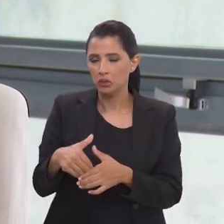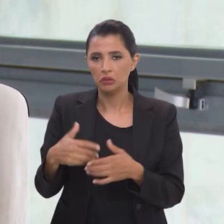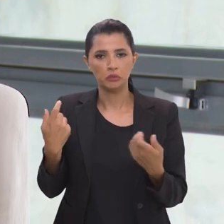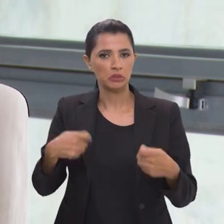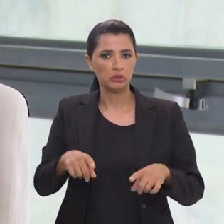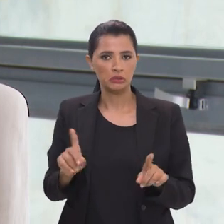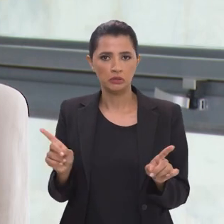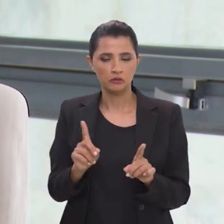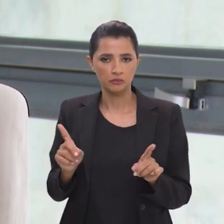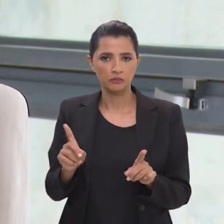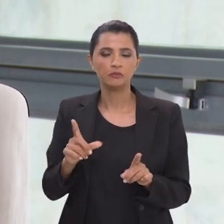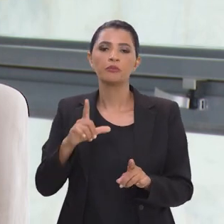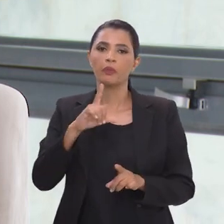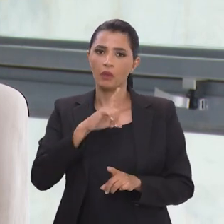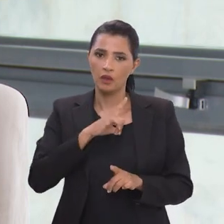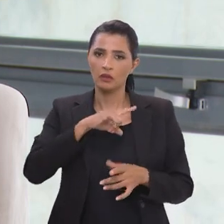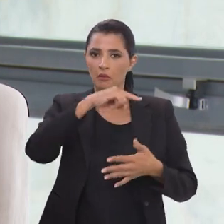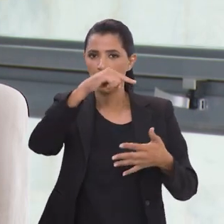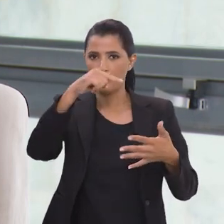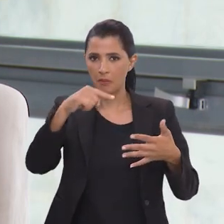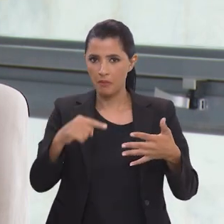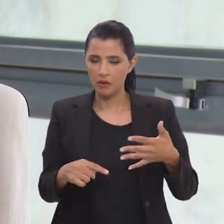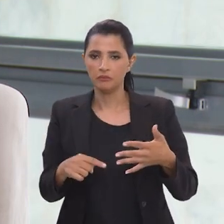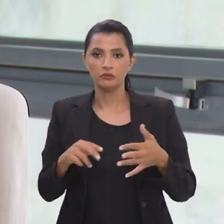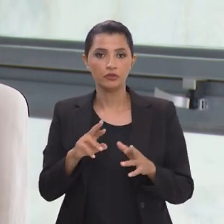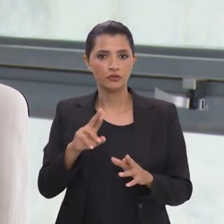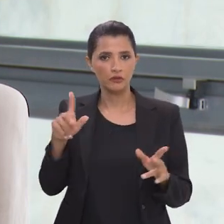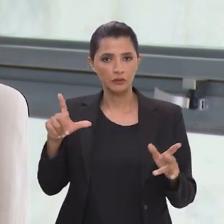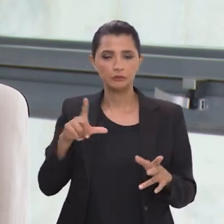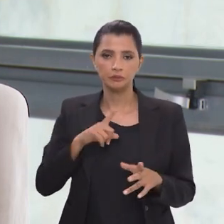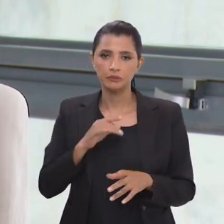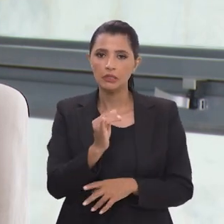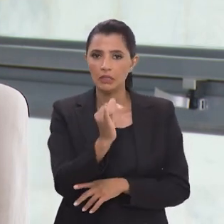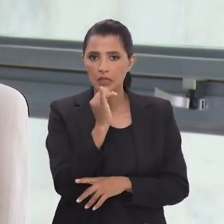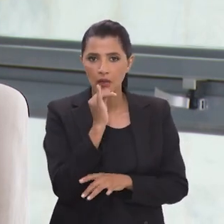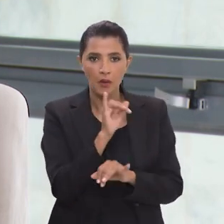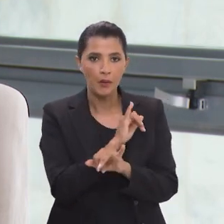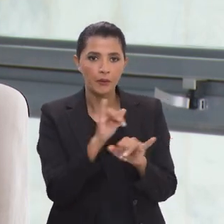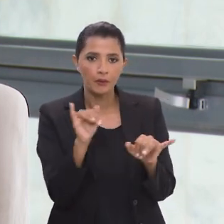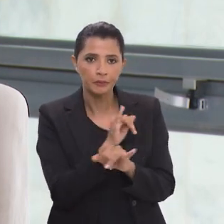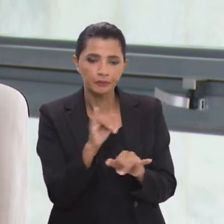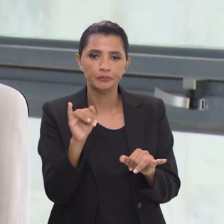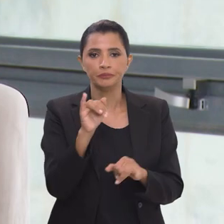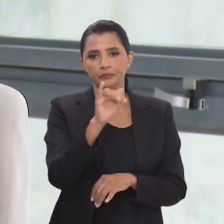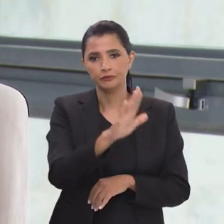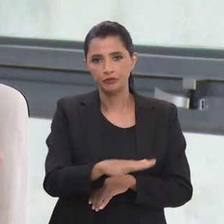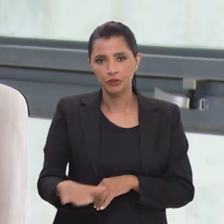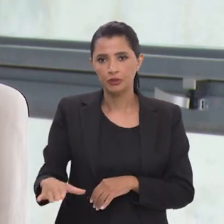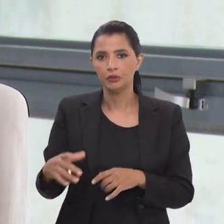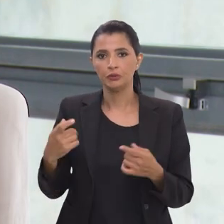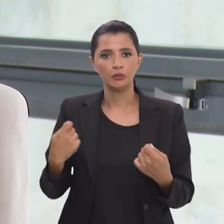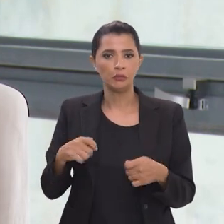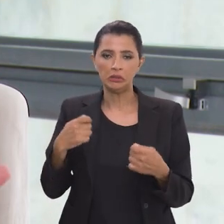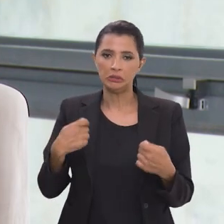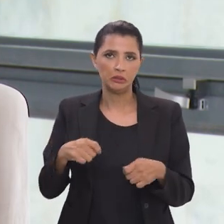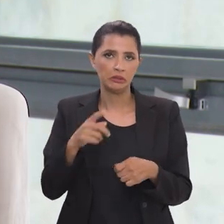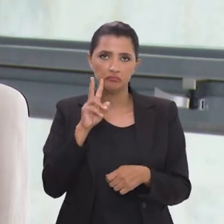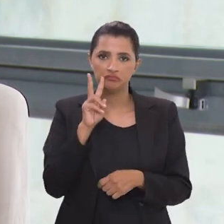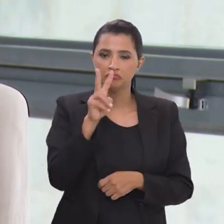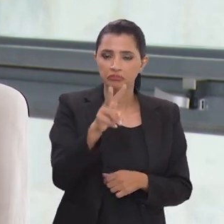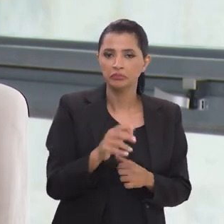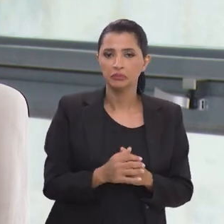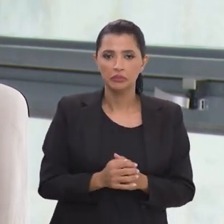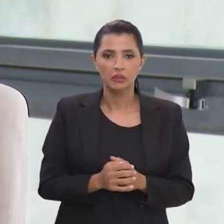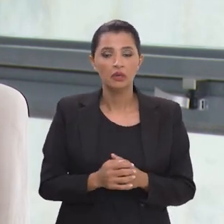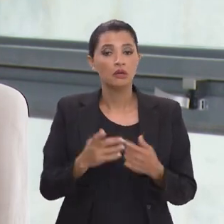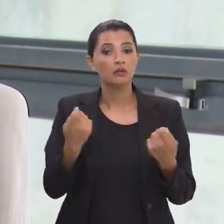eleitoral gratuita existe uma série de limitações por exemplo de publicidade de programação infantil eles não precisam